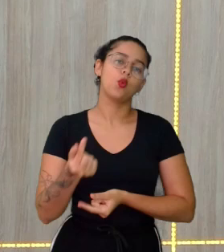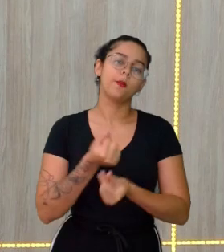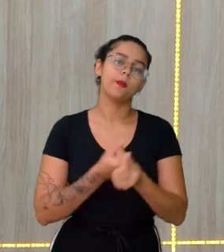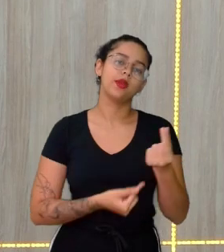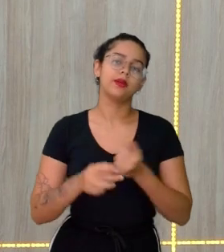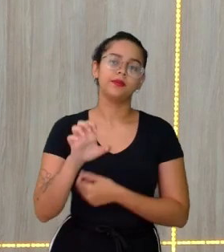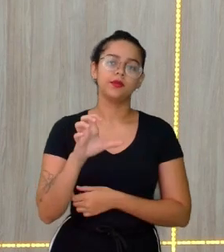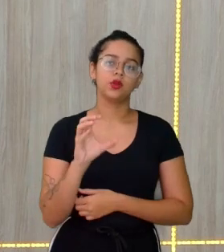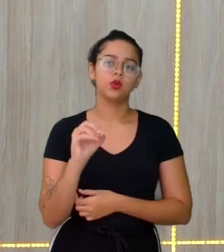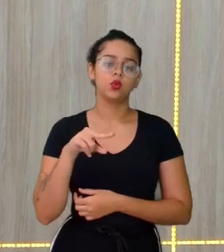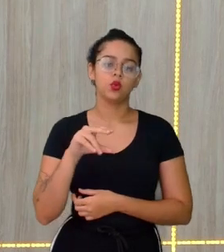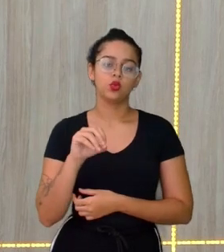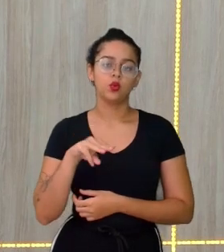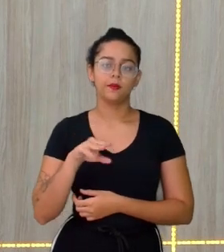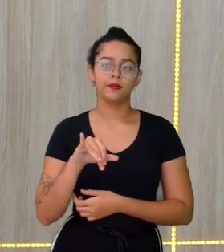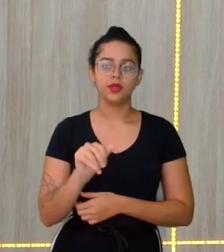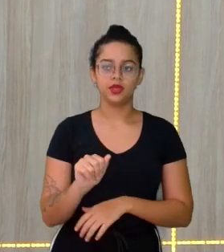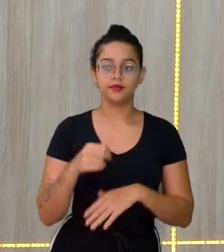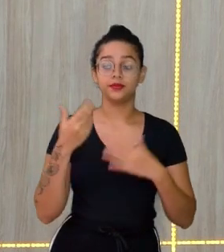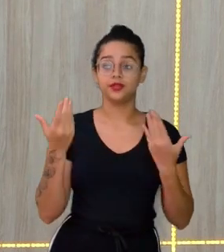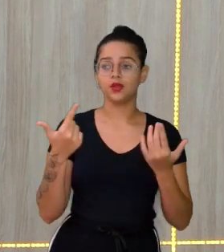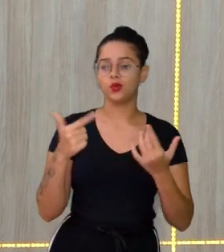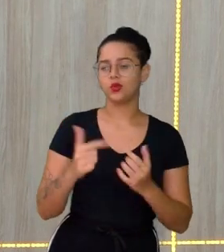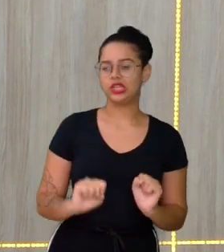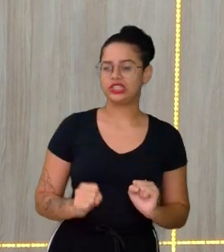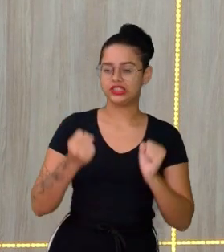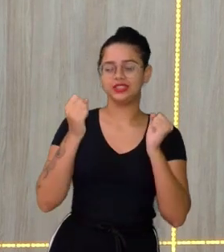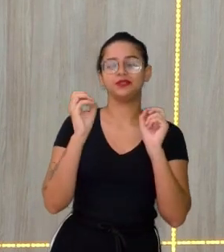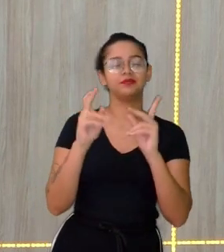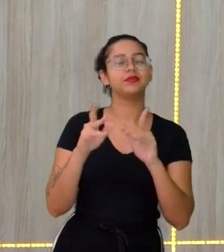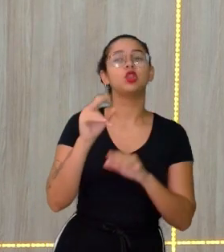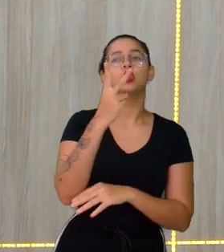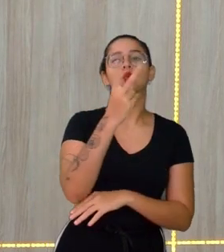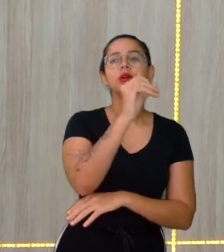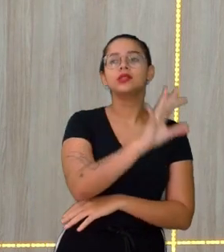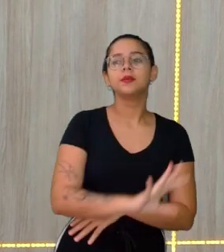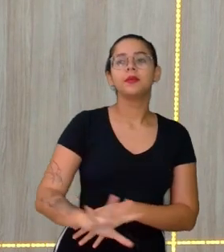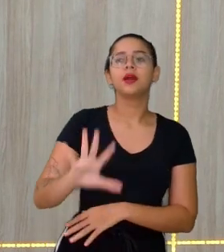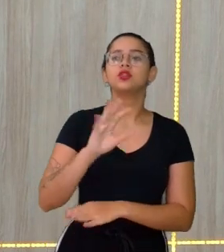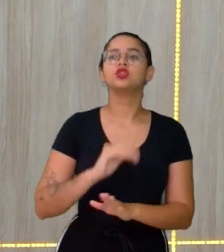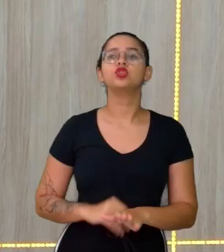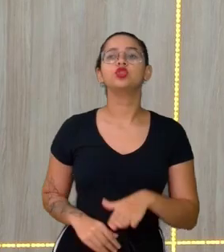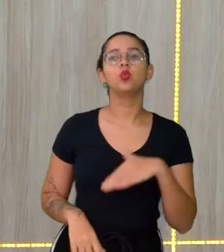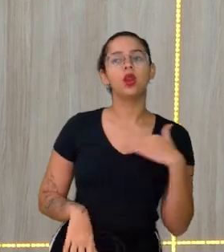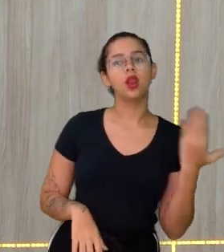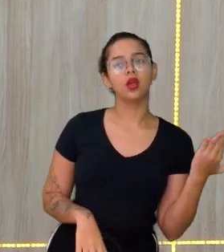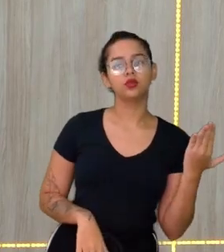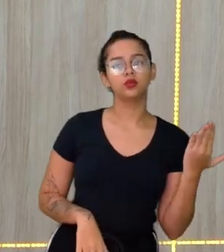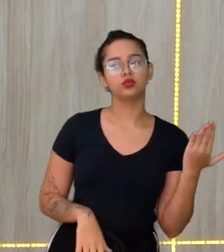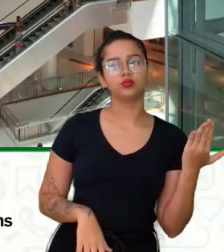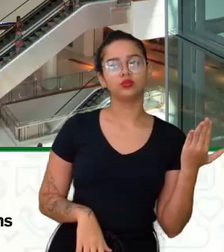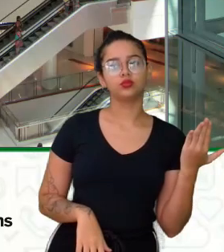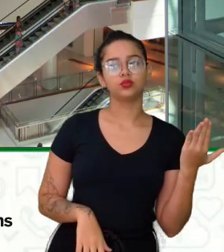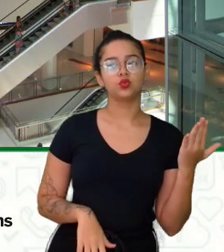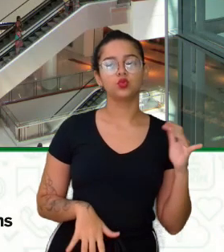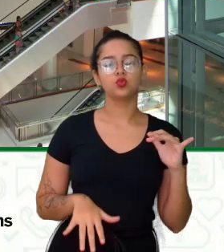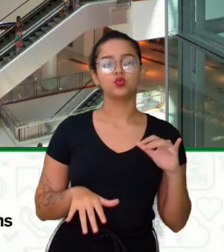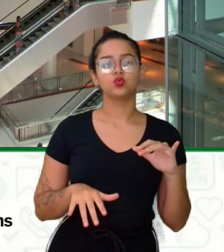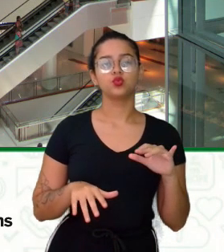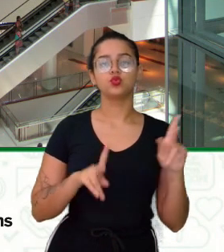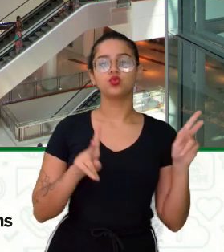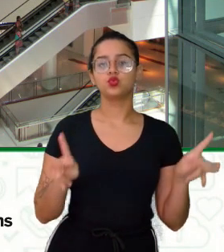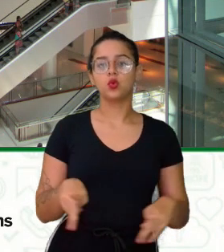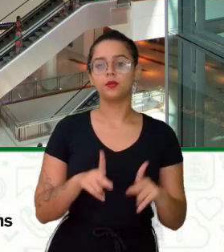Beleza? Tranquilo Não tem estresse Você agora já vê aqui Duas imagens De um lado O shopping Olha aí na tela Um